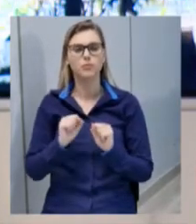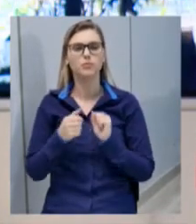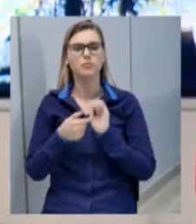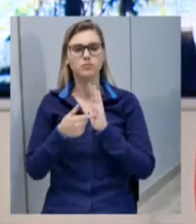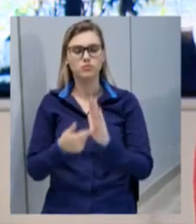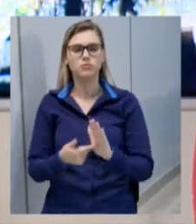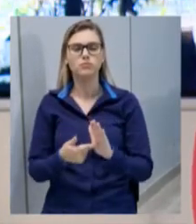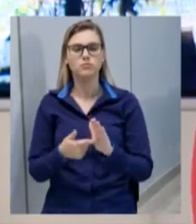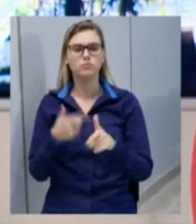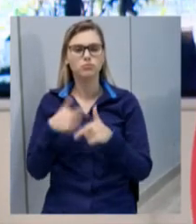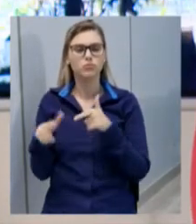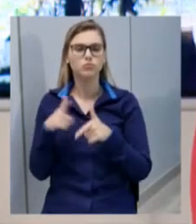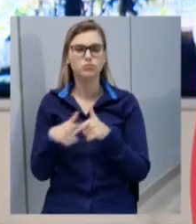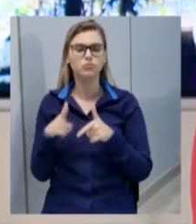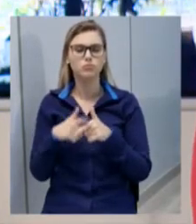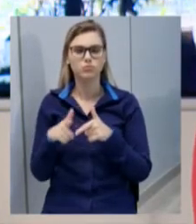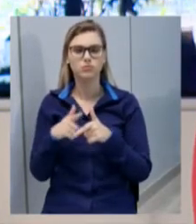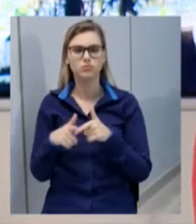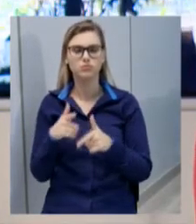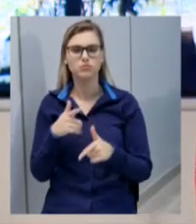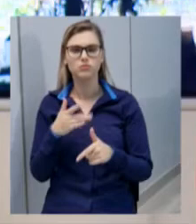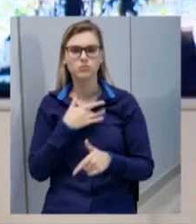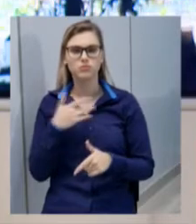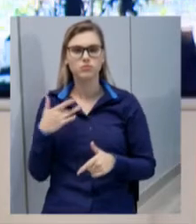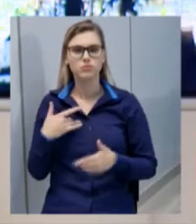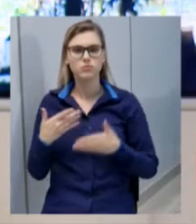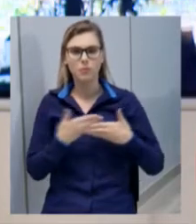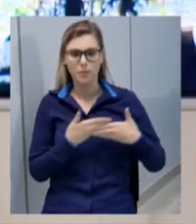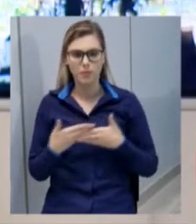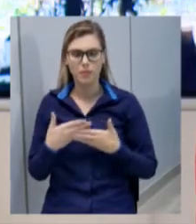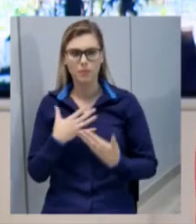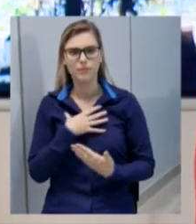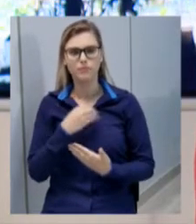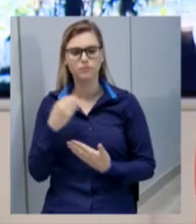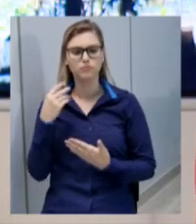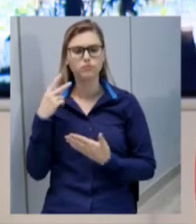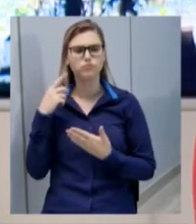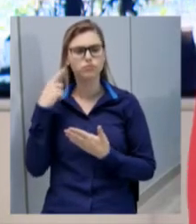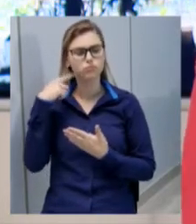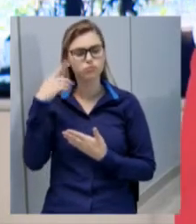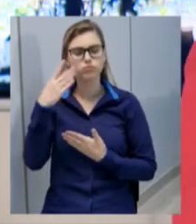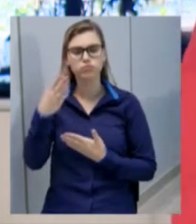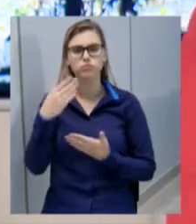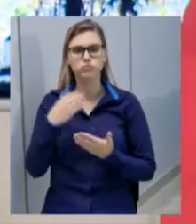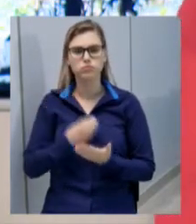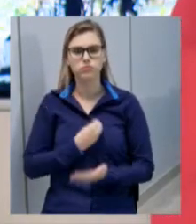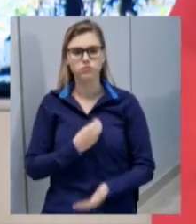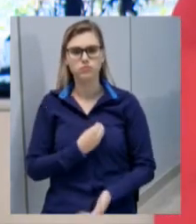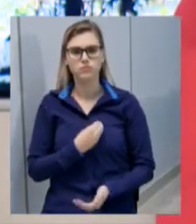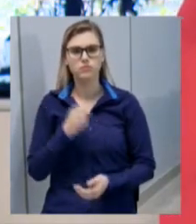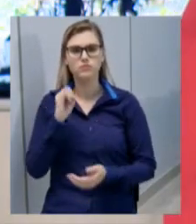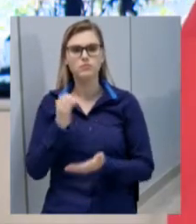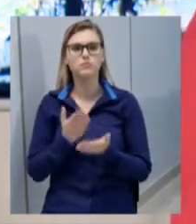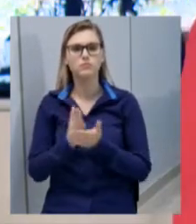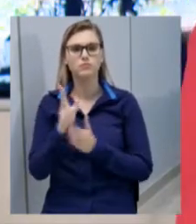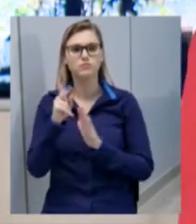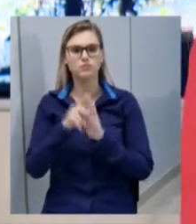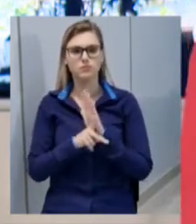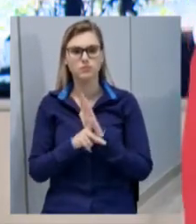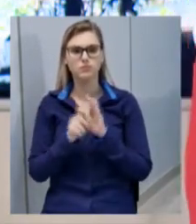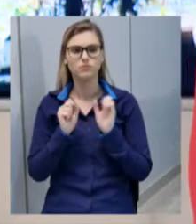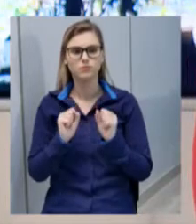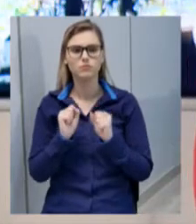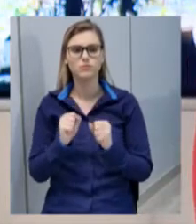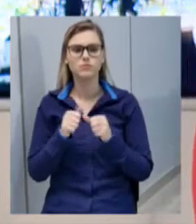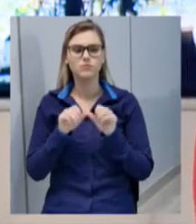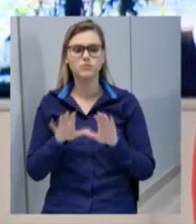resultados negativos para o seu bebê pelo resto da vida. Então, se for aprovado esse nosso projeto, poderemos